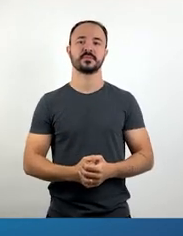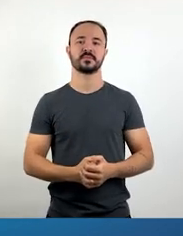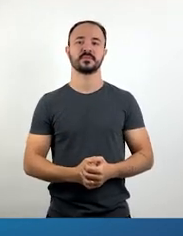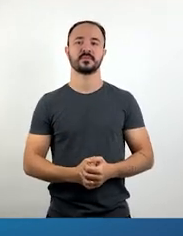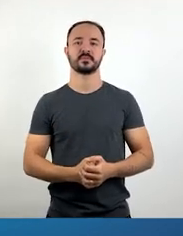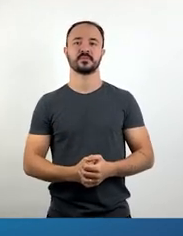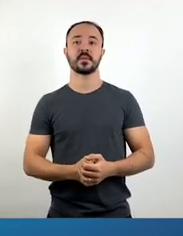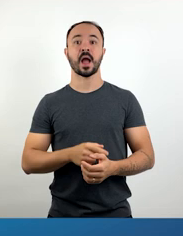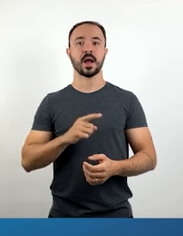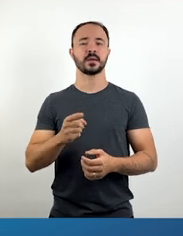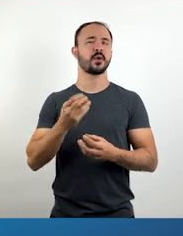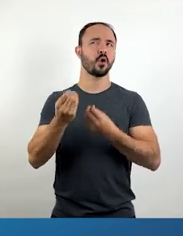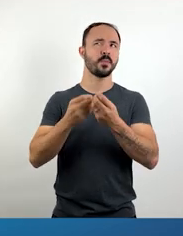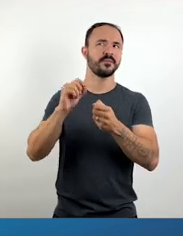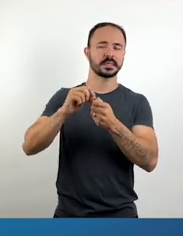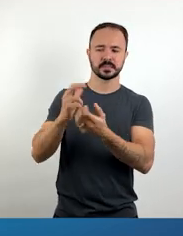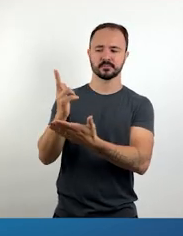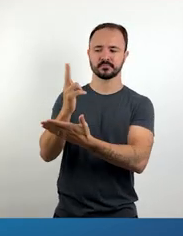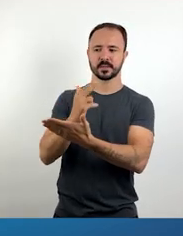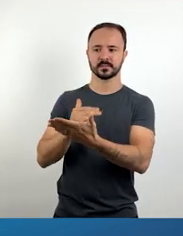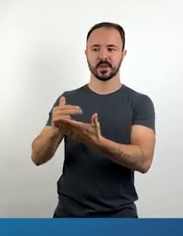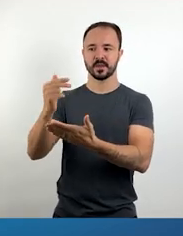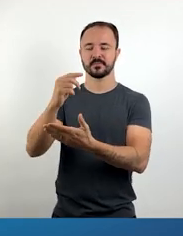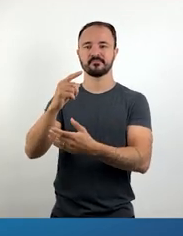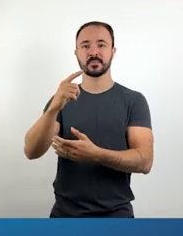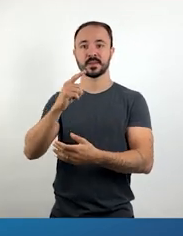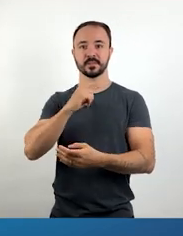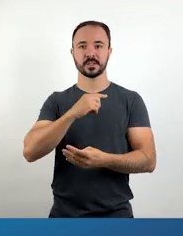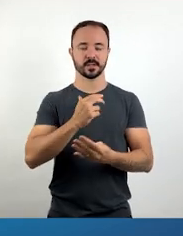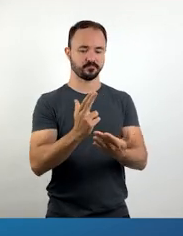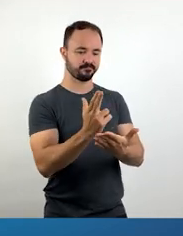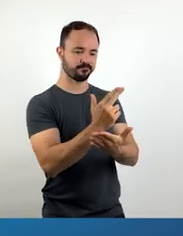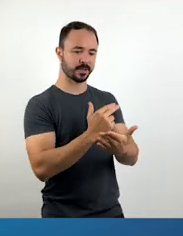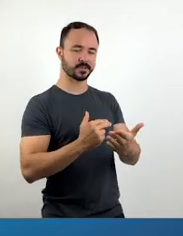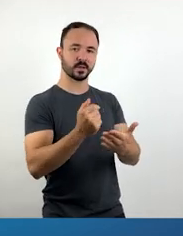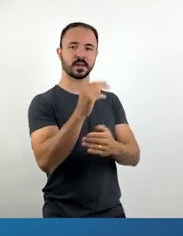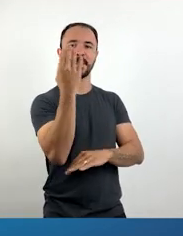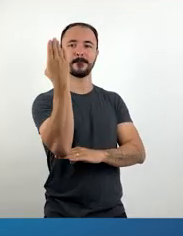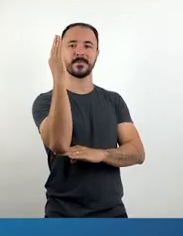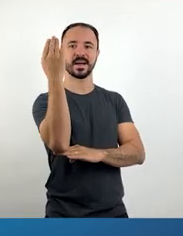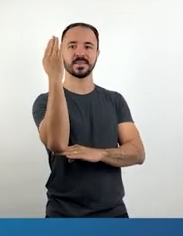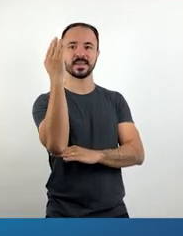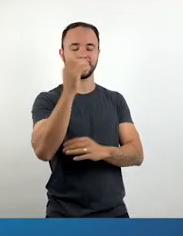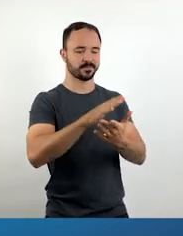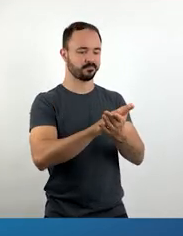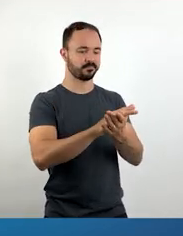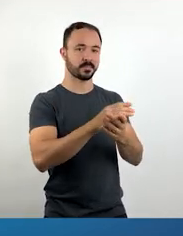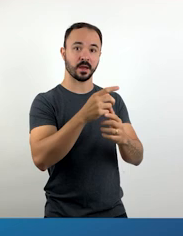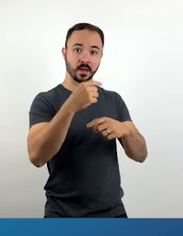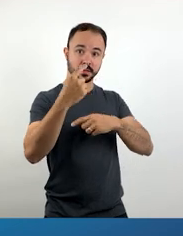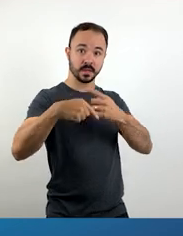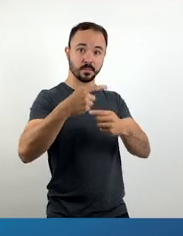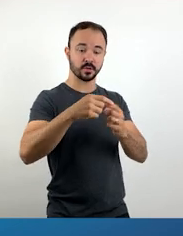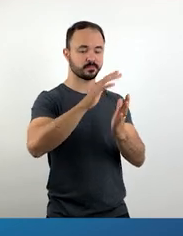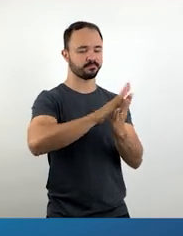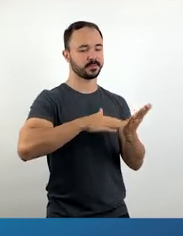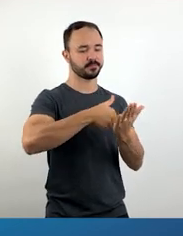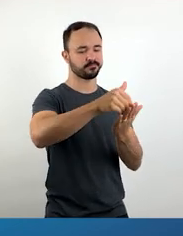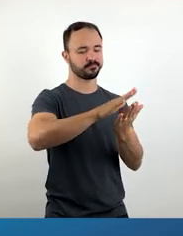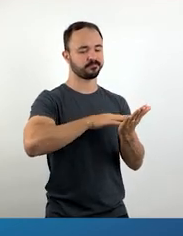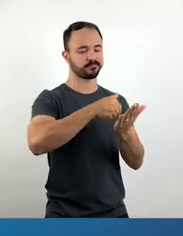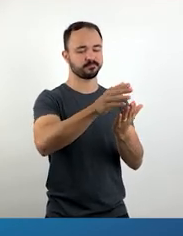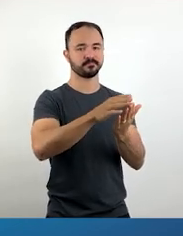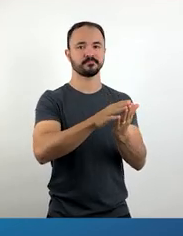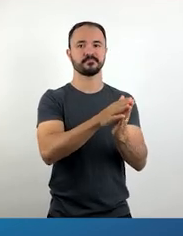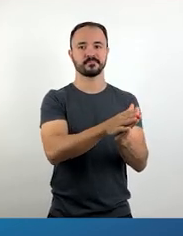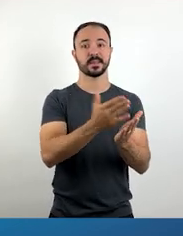figura em superfície de madeira que, em seguida, é coberta de tinta e, assim, impressa em outro local, como um